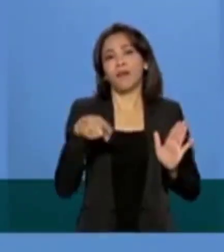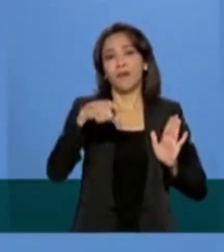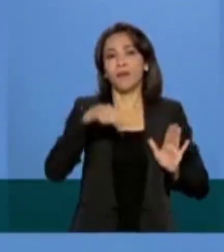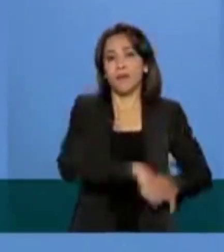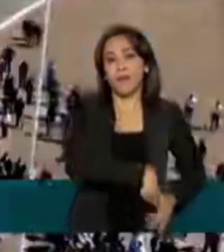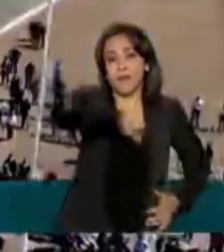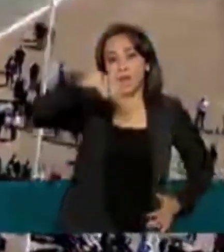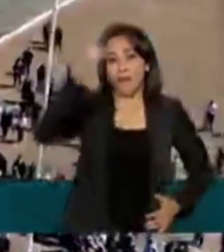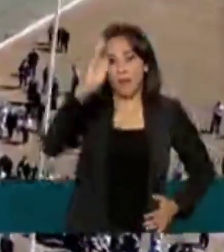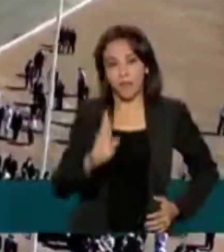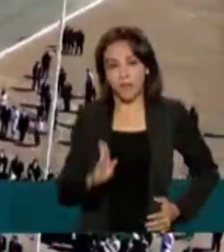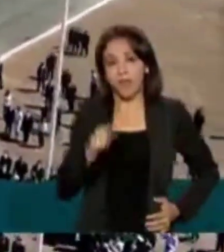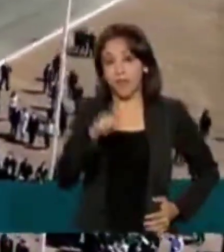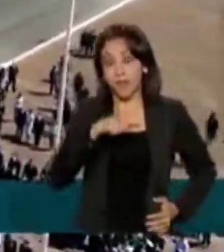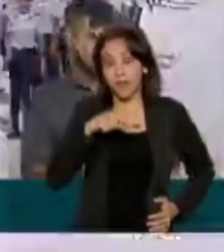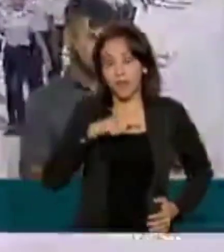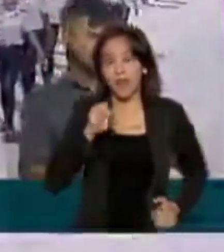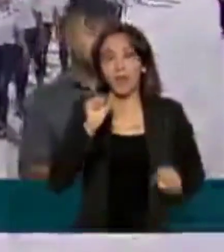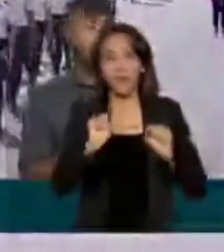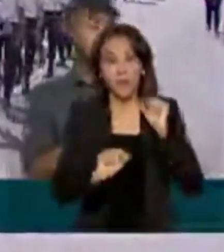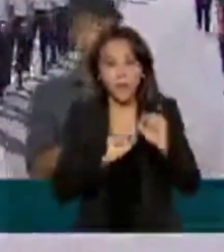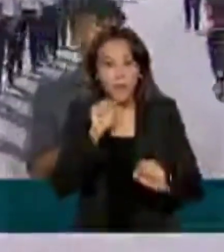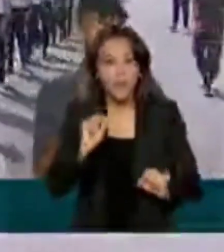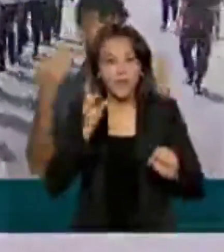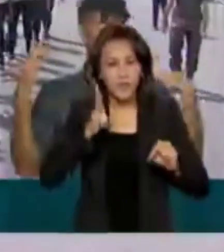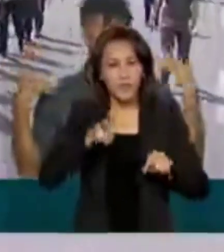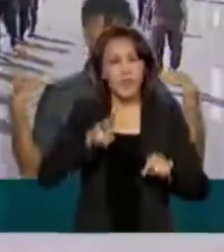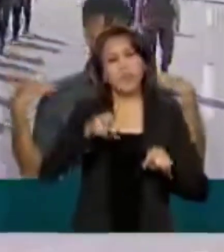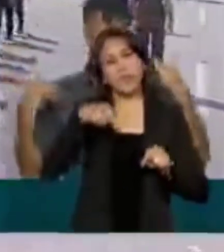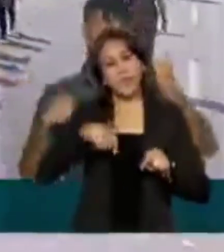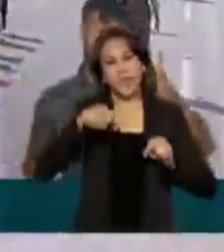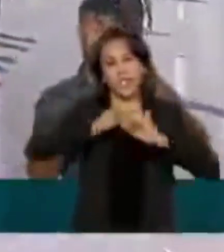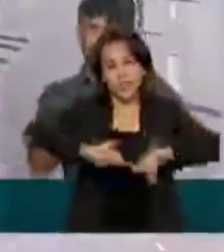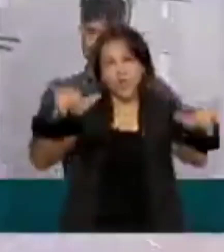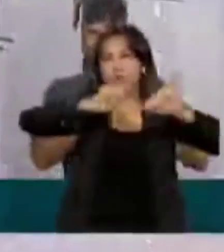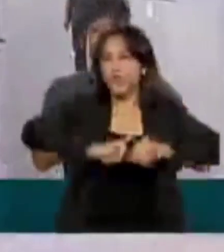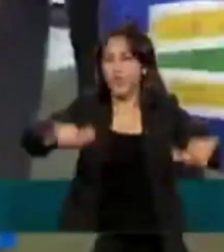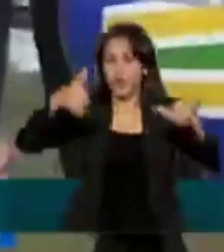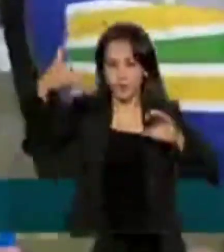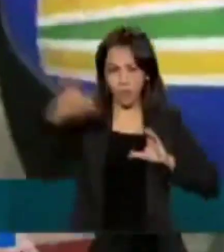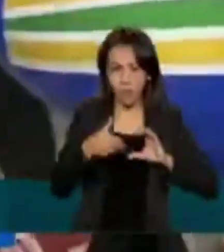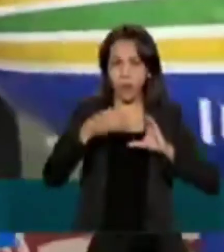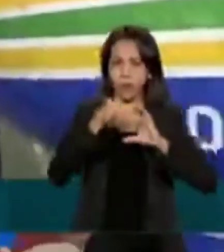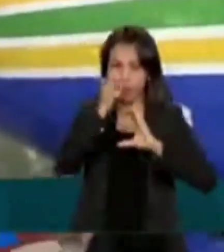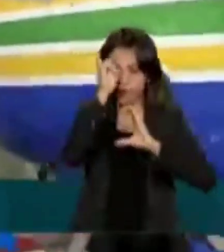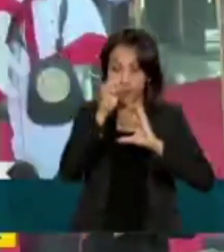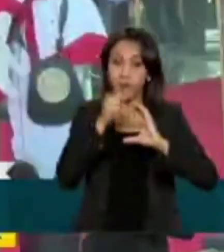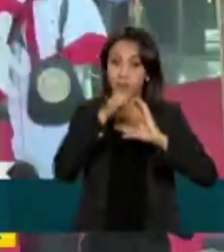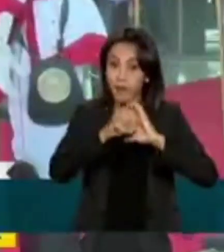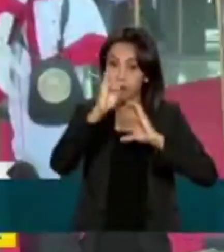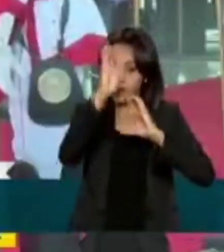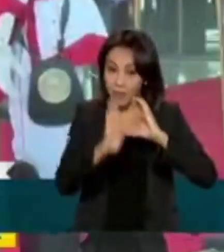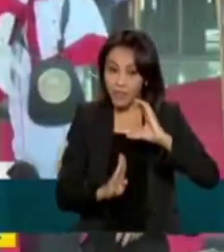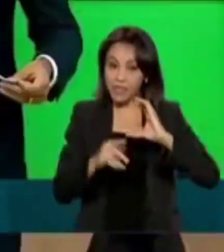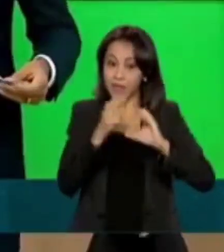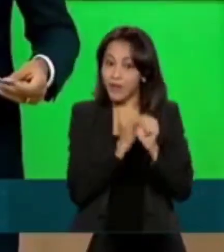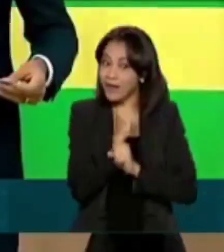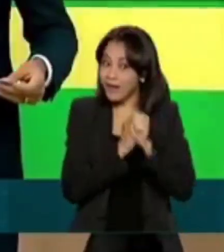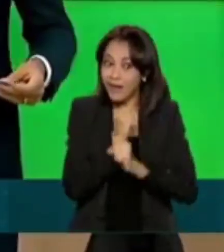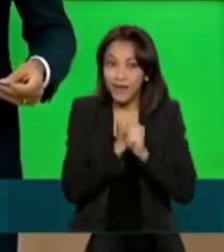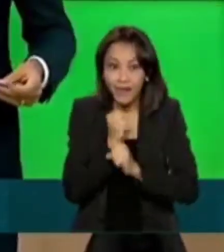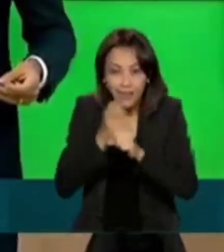a data tem sempre grande espaço nos veículos da Empresa Brasil de Comunicação. Há anos fazendo essa cobertura